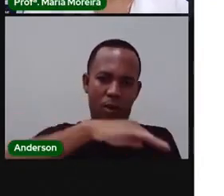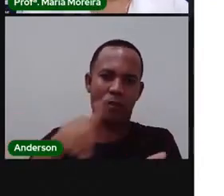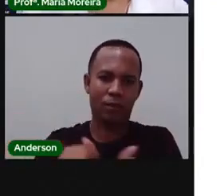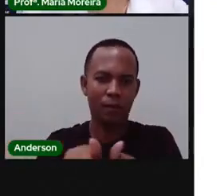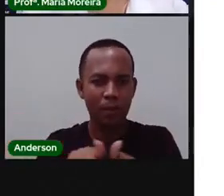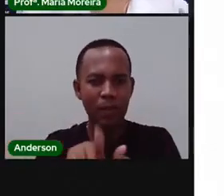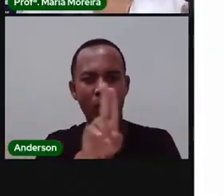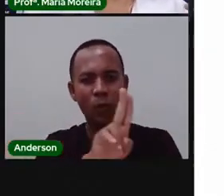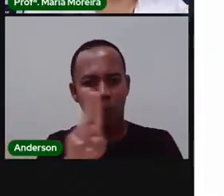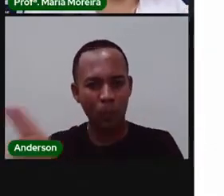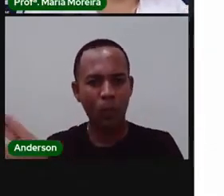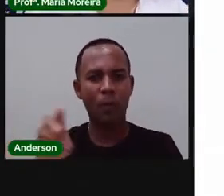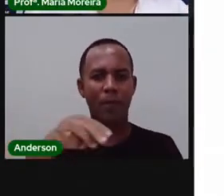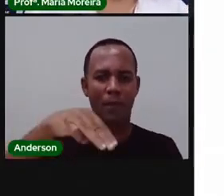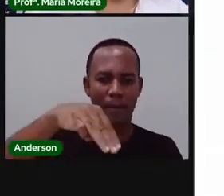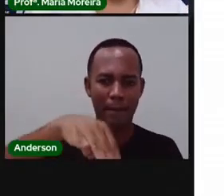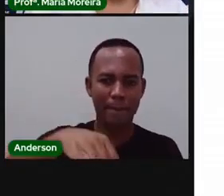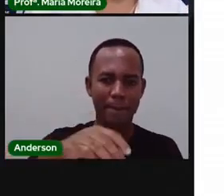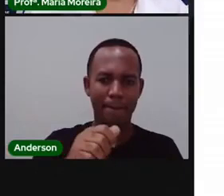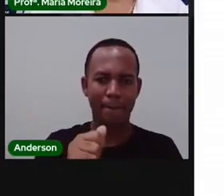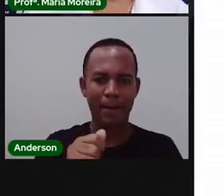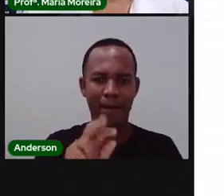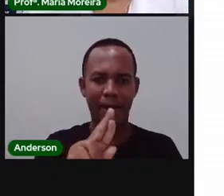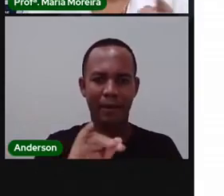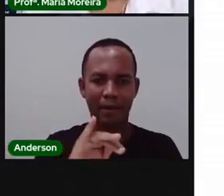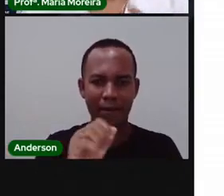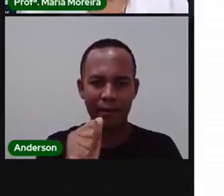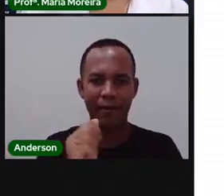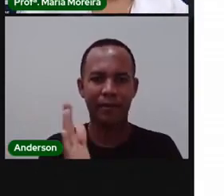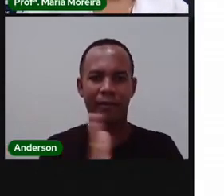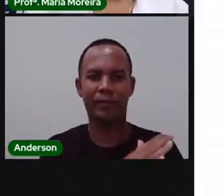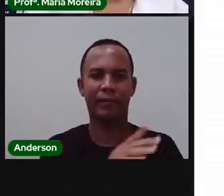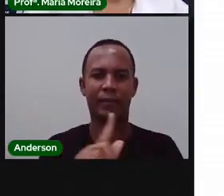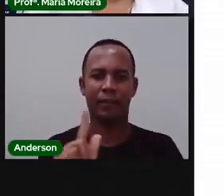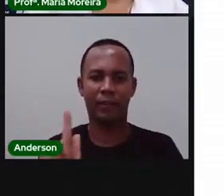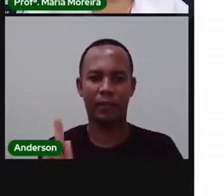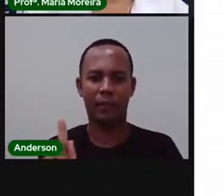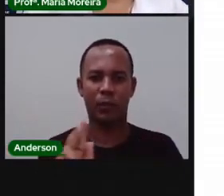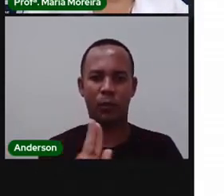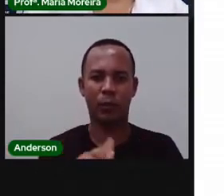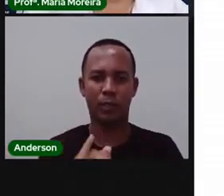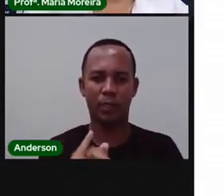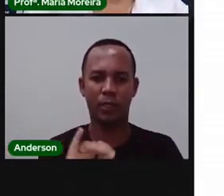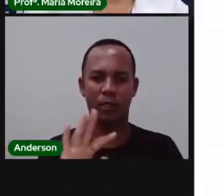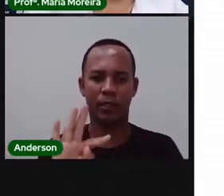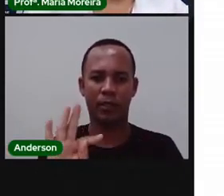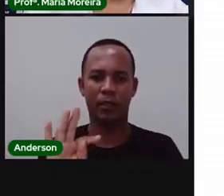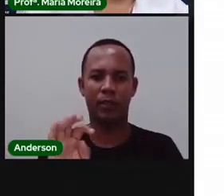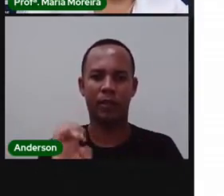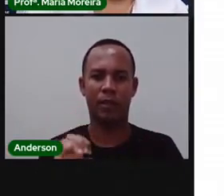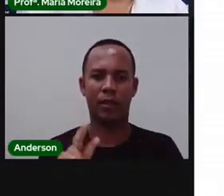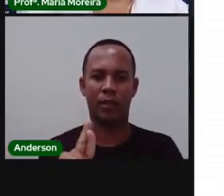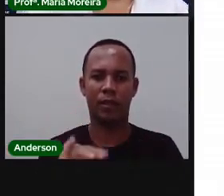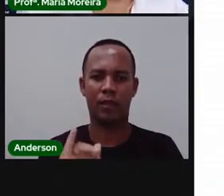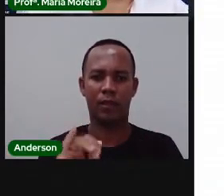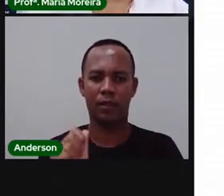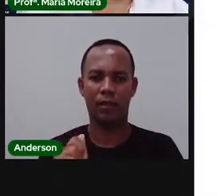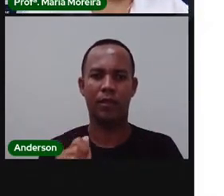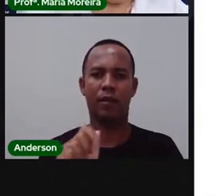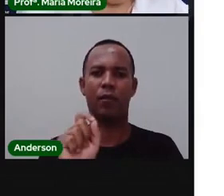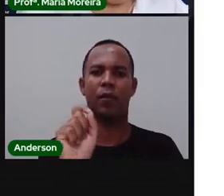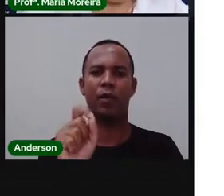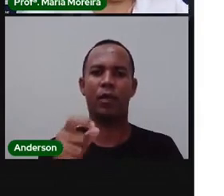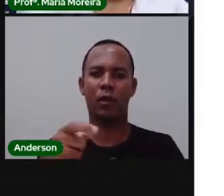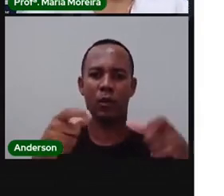ela, e não passou, provavelmente um dia ainda irá passar. Esse monumento aí é um monumento em homenagem à Maria Quitéria, e ele fica no